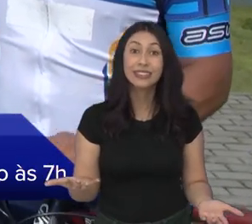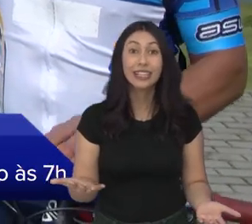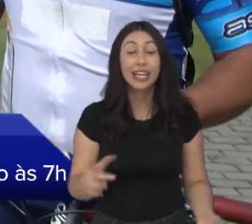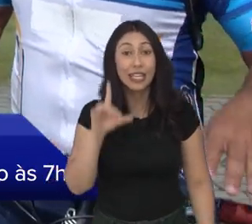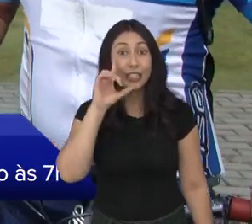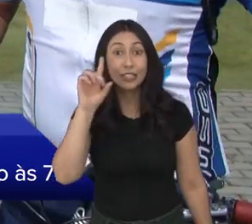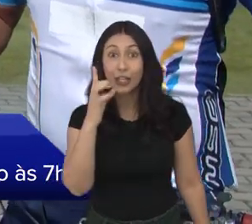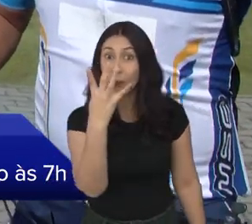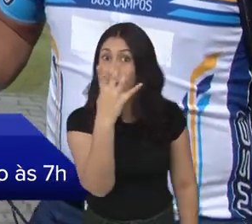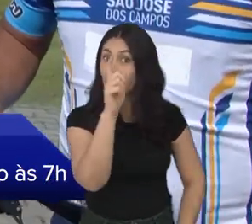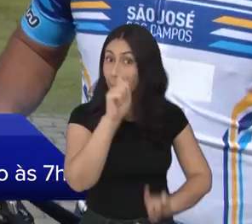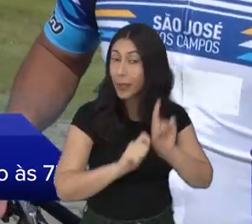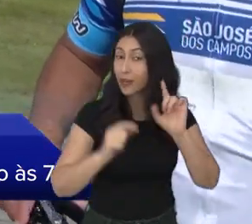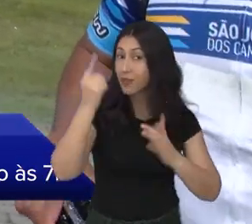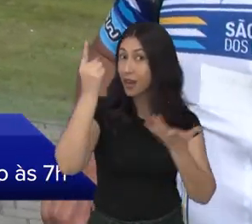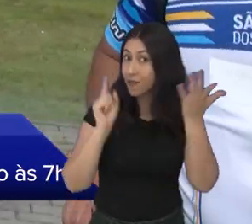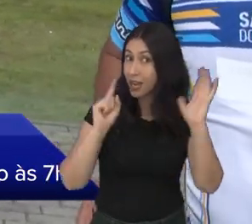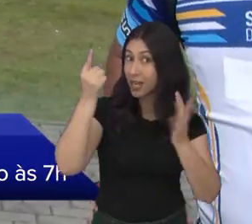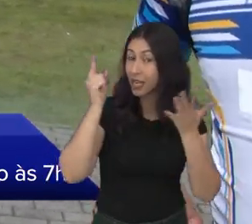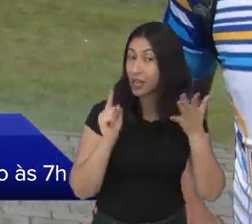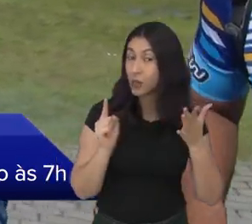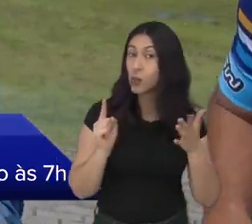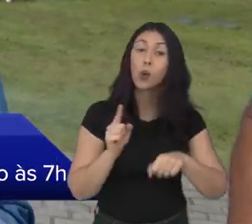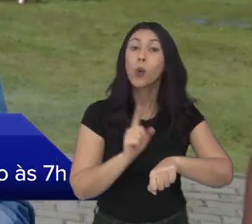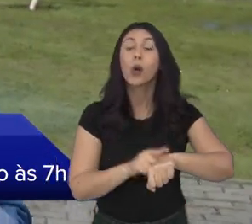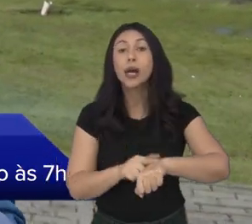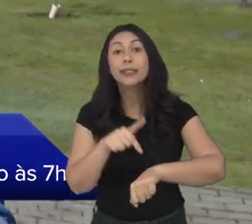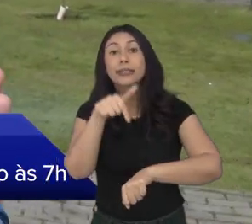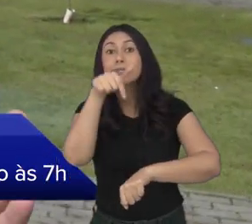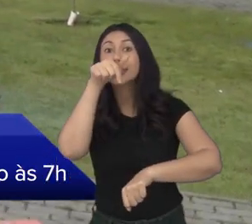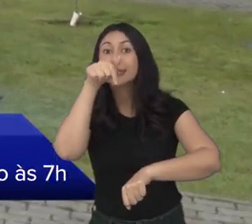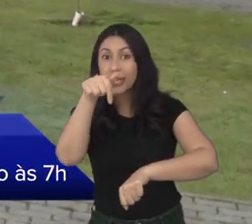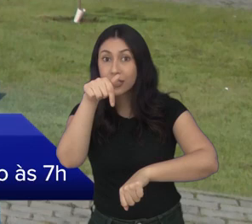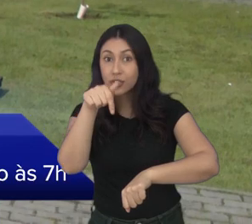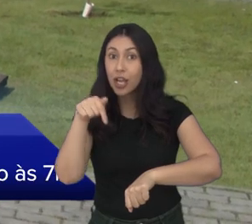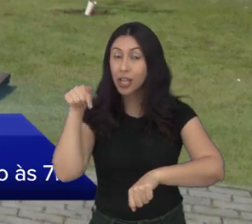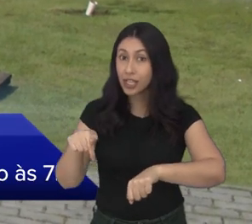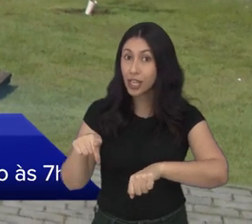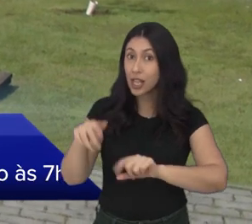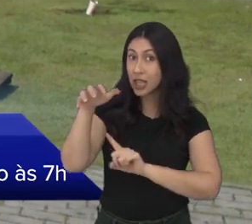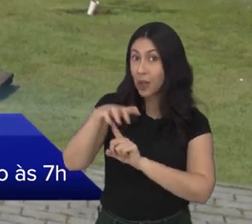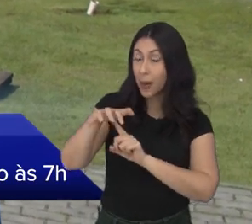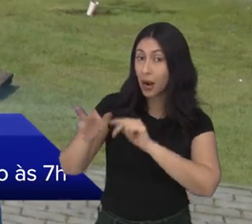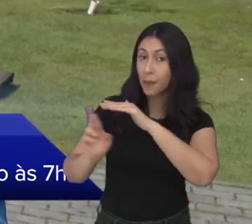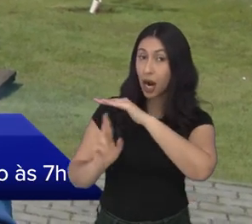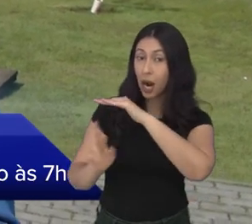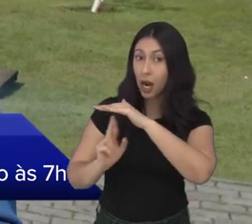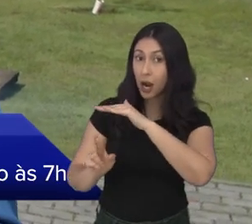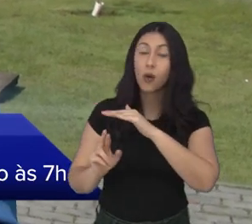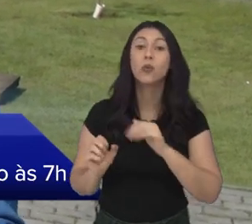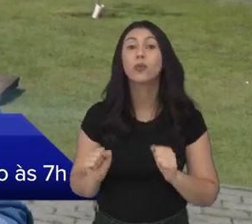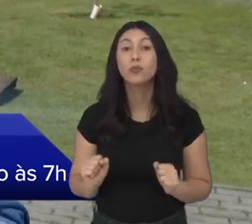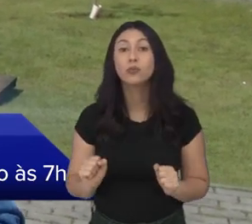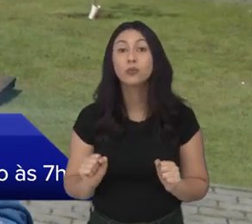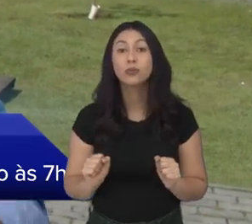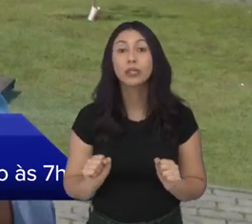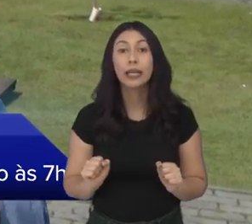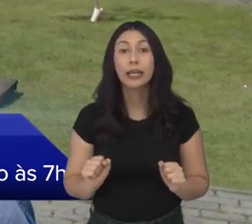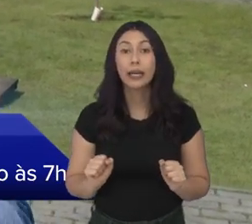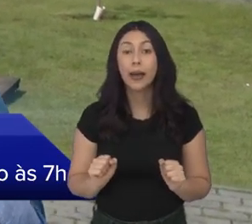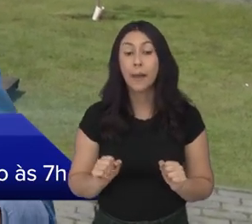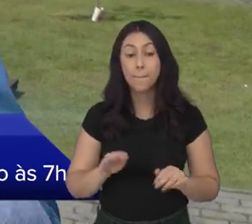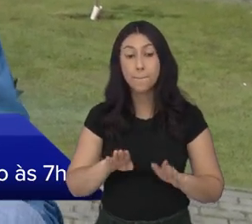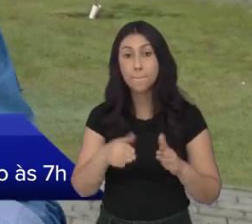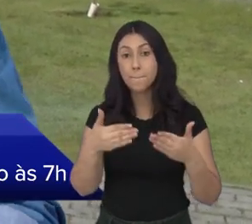é isso, Guerra. Pessoal, olha só, dia 4 de fevereiro, saída às sete da manhã em frente ao Parque Ribeirão Vermelho, no Urbanova,